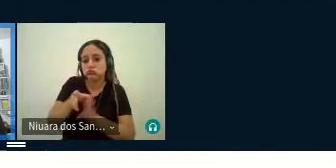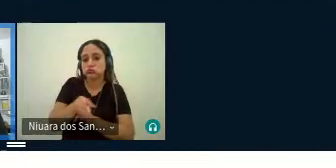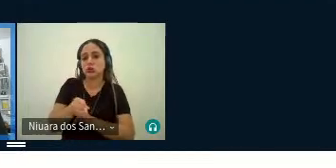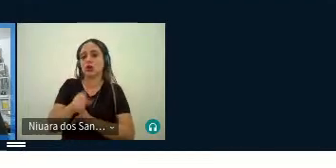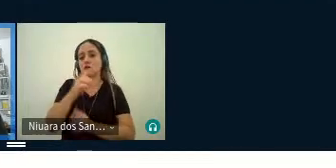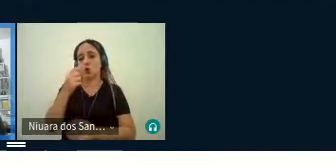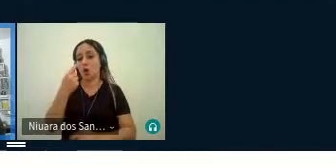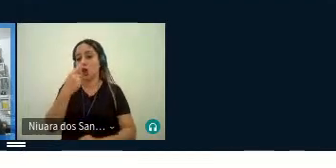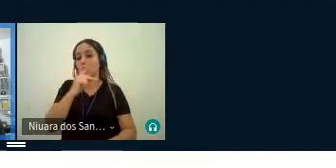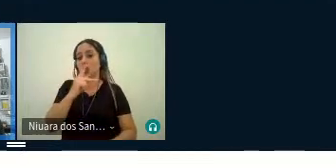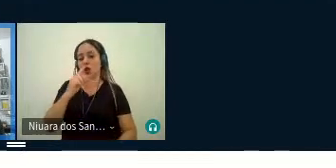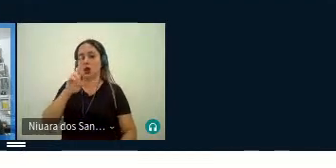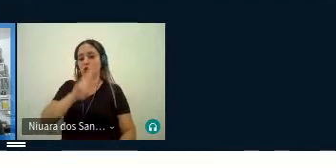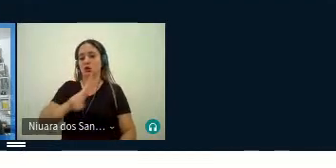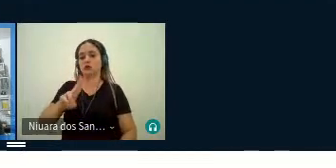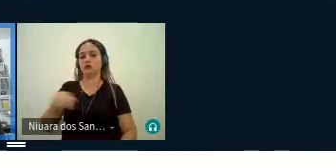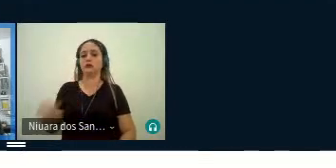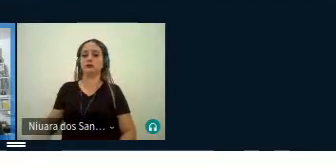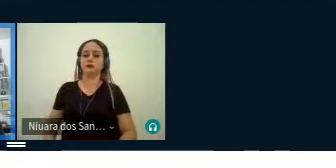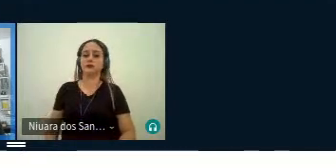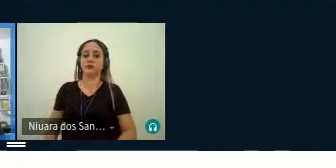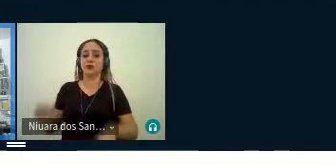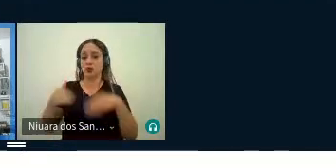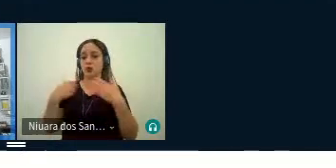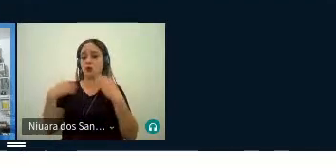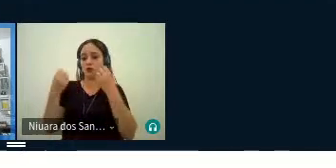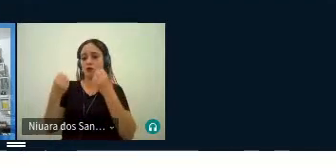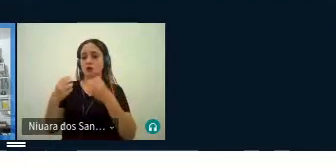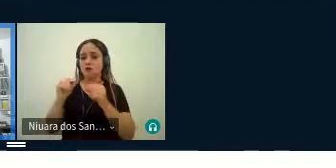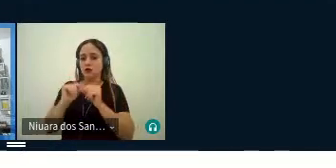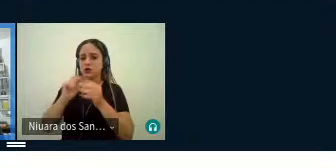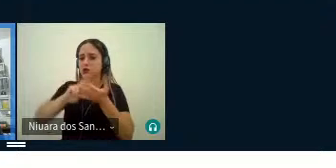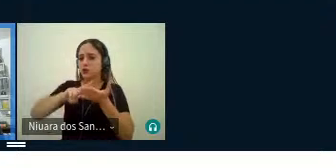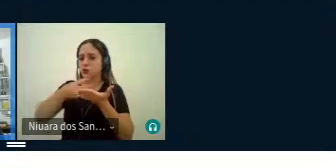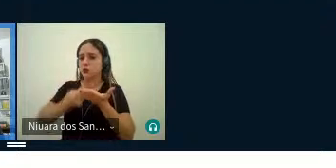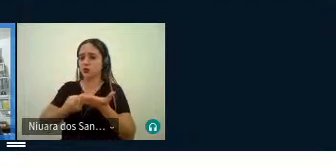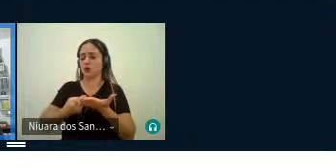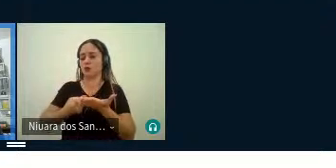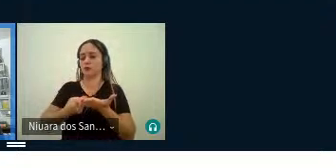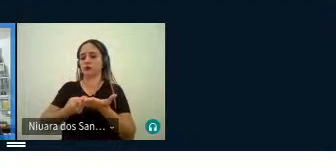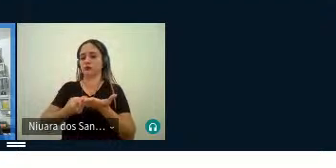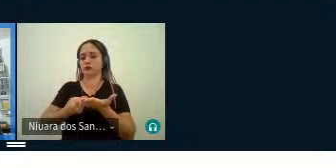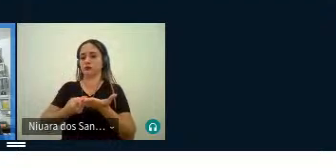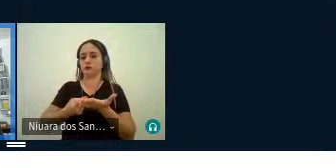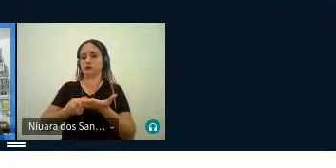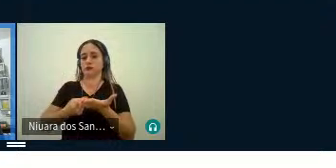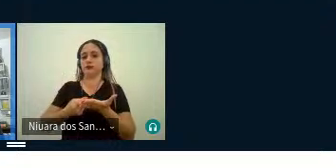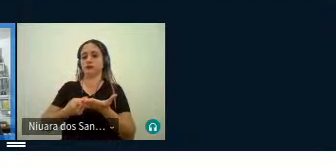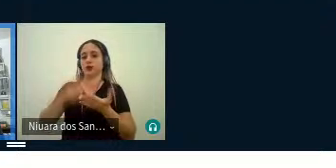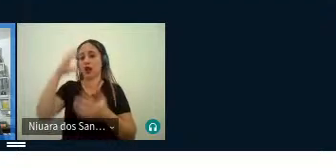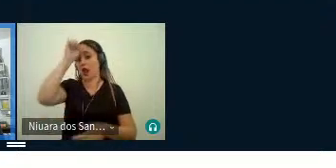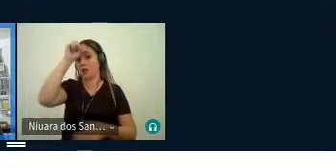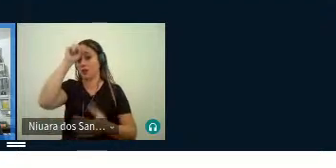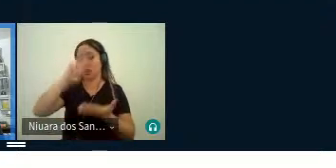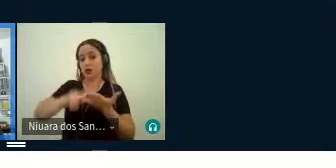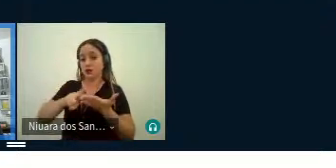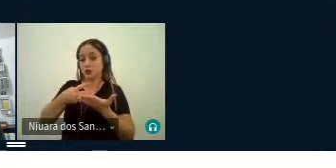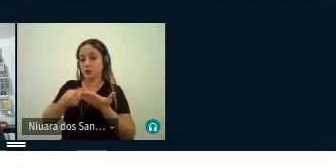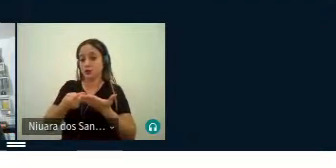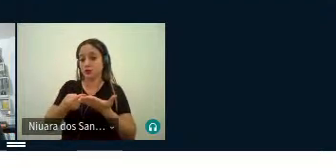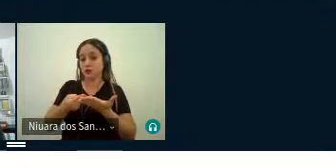Então, quando eu falo em fazer tradução, né? Aprender tradução,